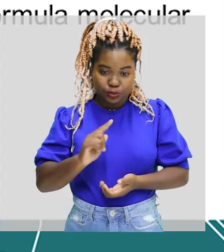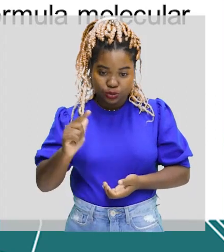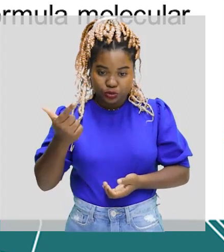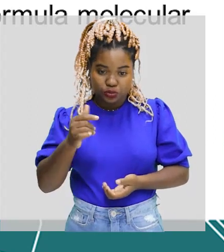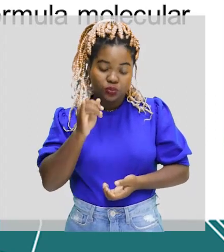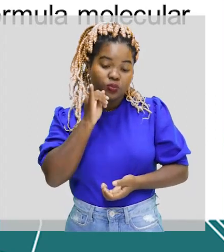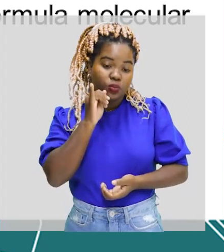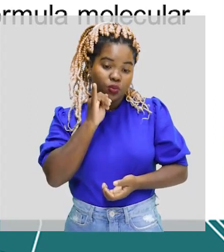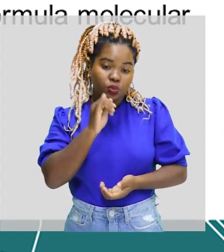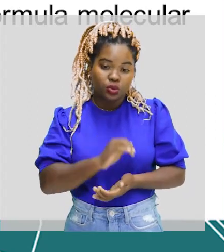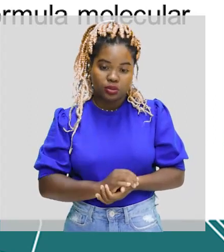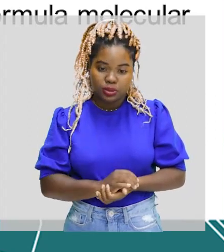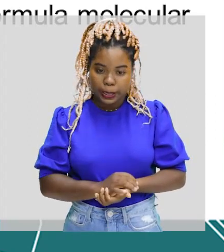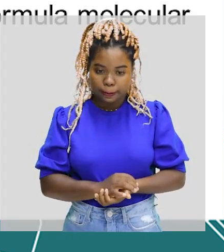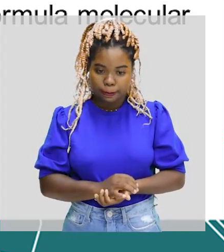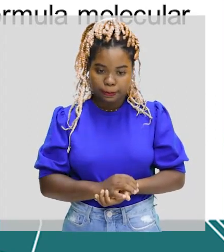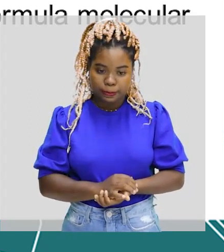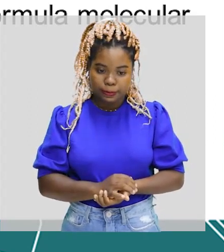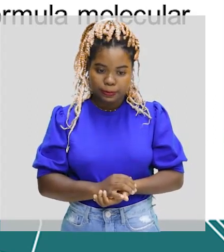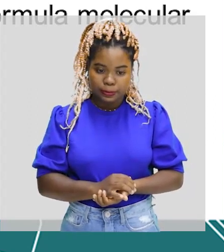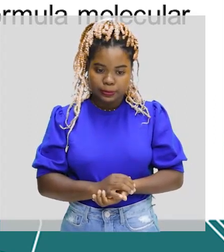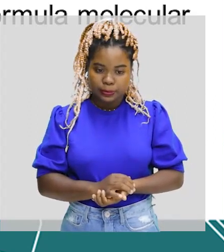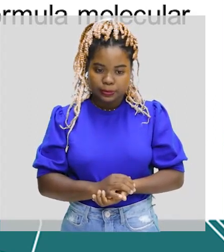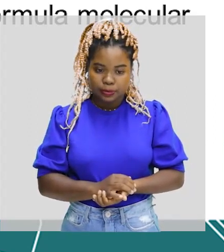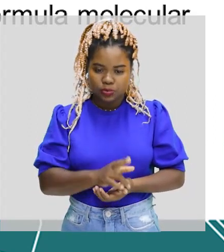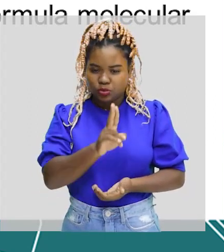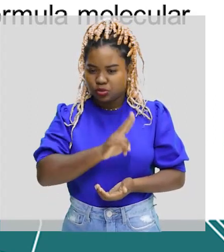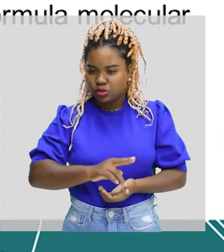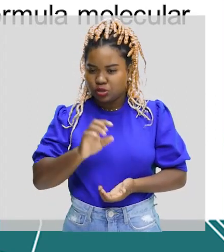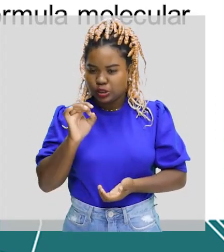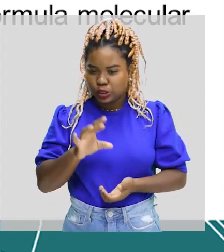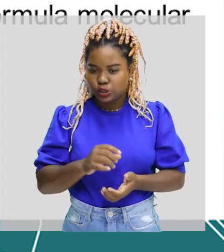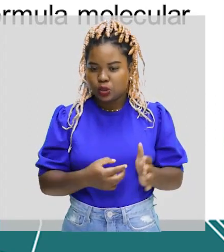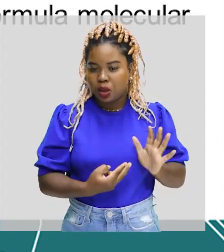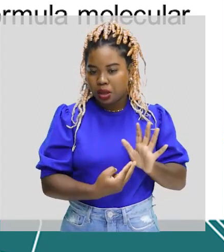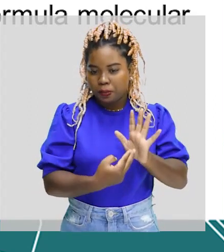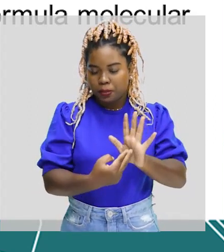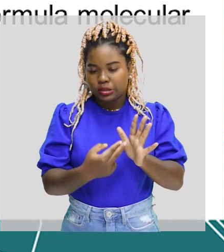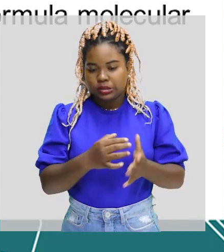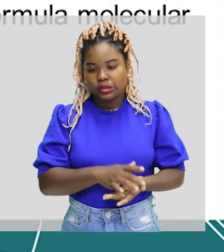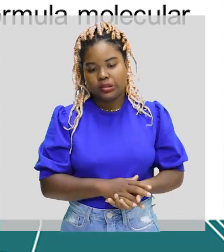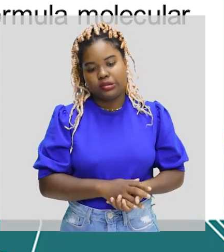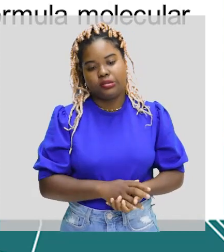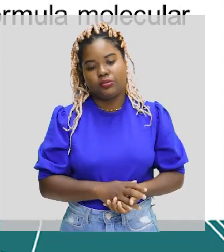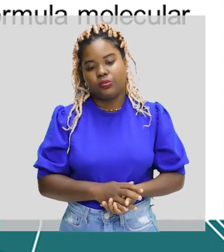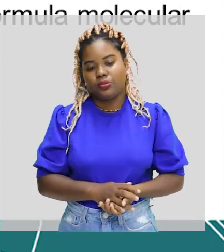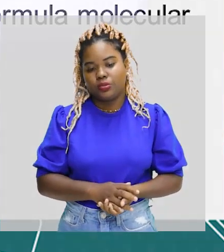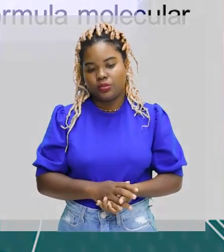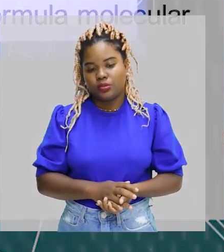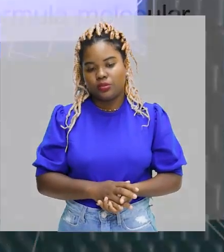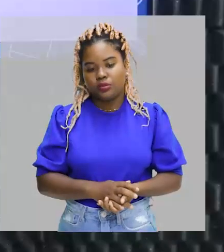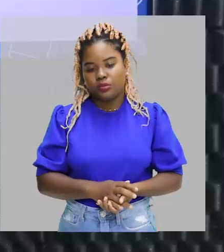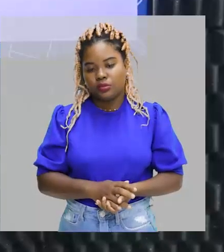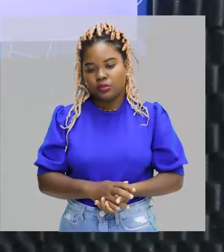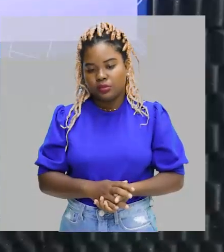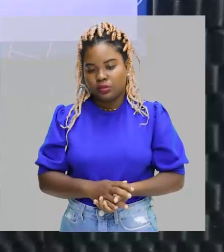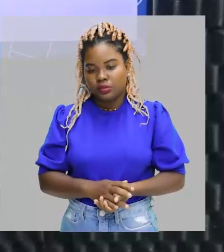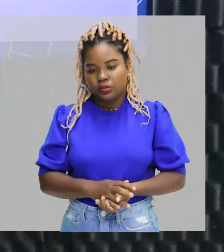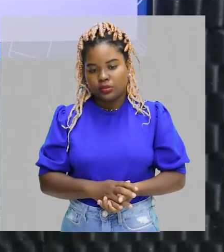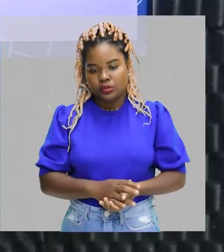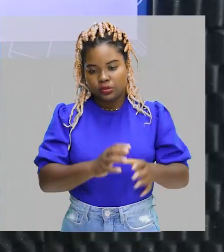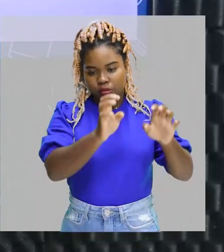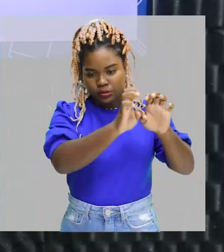exemplo, certo? Vou utilizar apenas a representação plana,